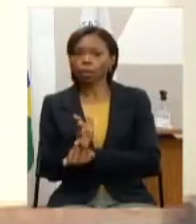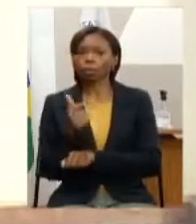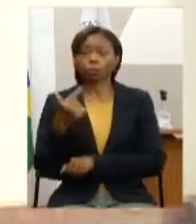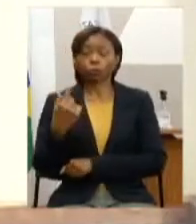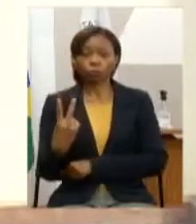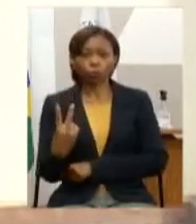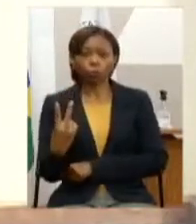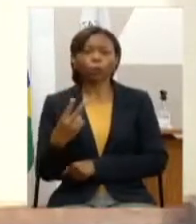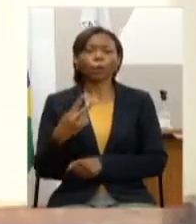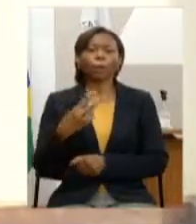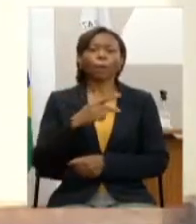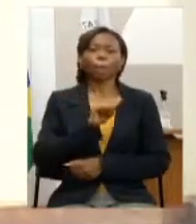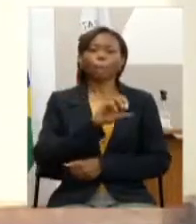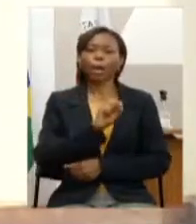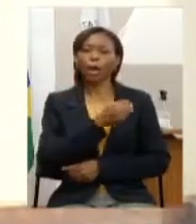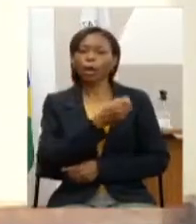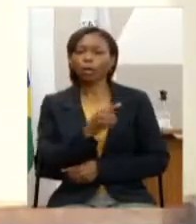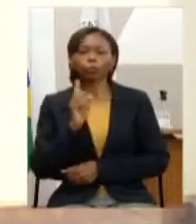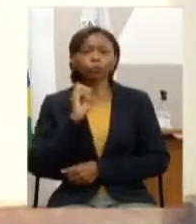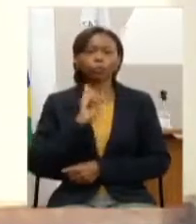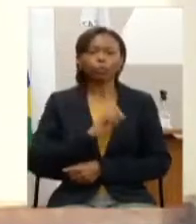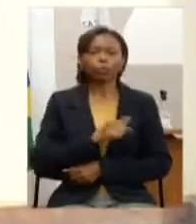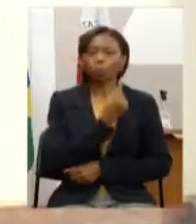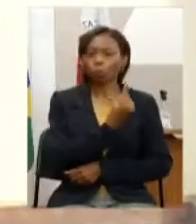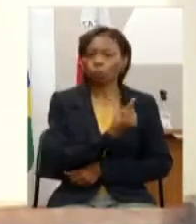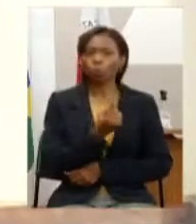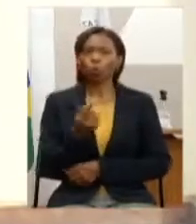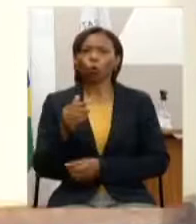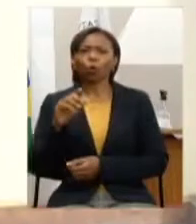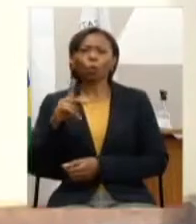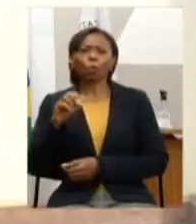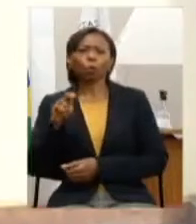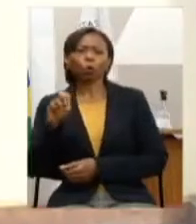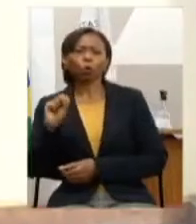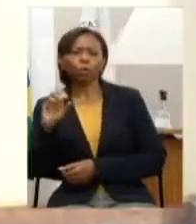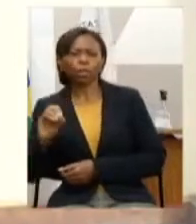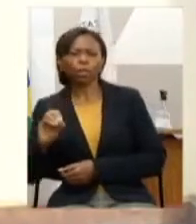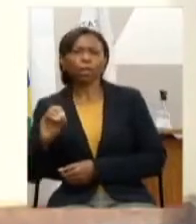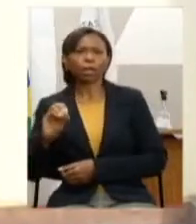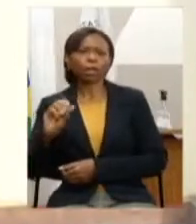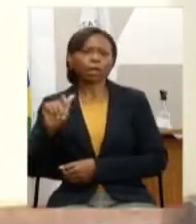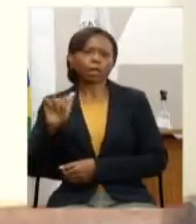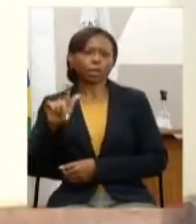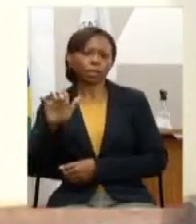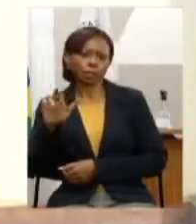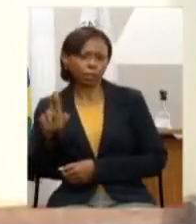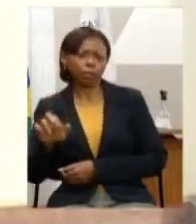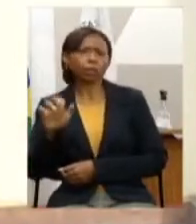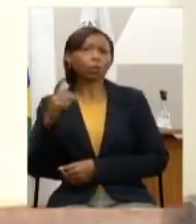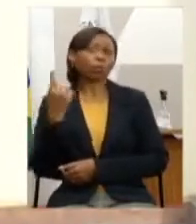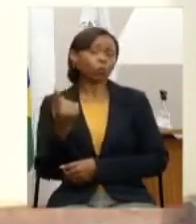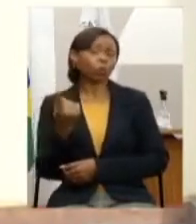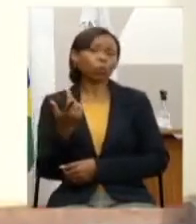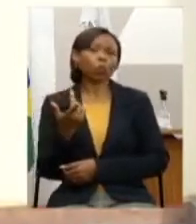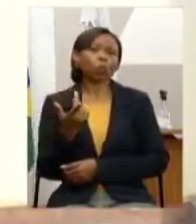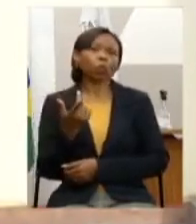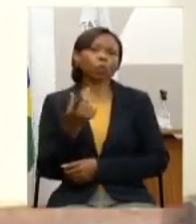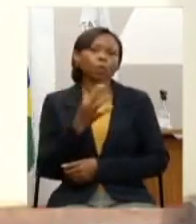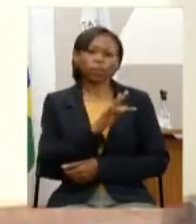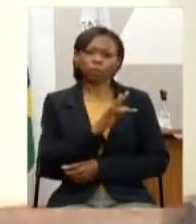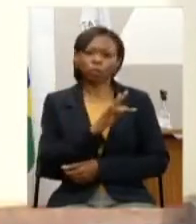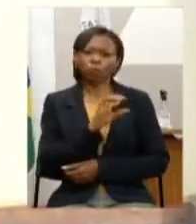2 Patos de Minas Metafísica 1 Pousalésio Metafísica 1 e Teoflotão e Metafísica 10 somando um total de 22